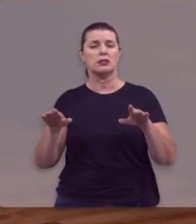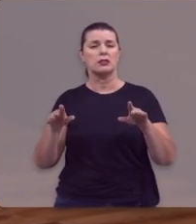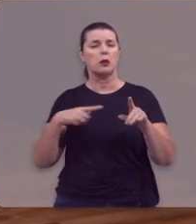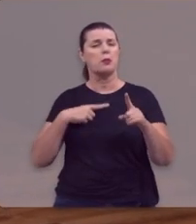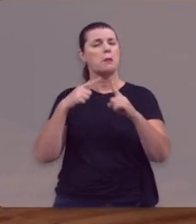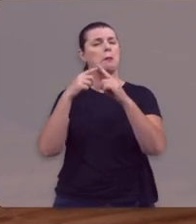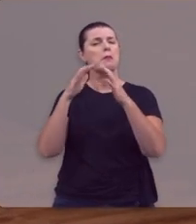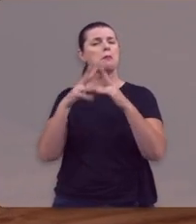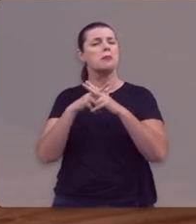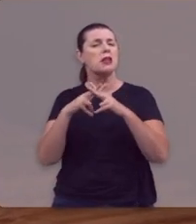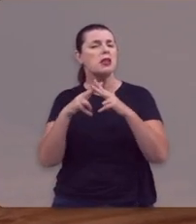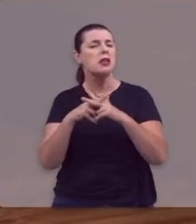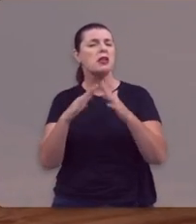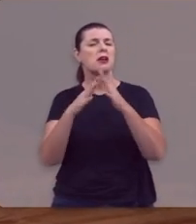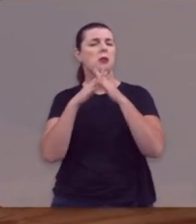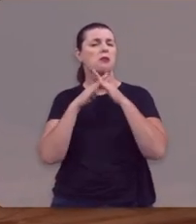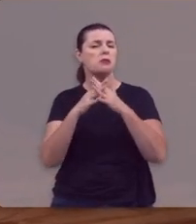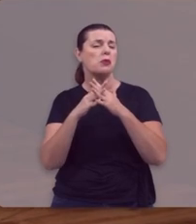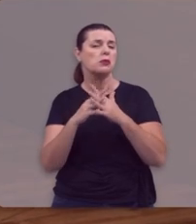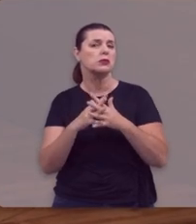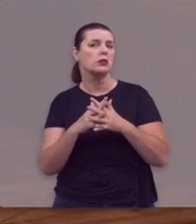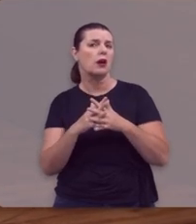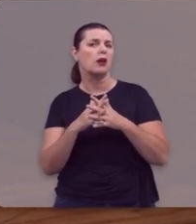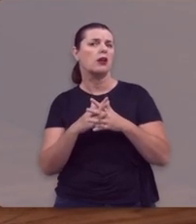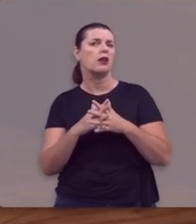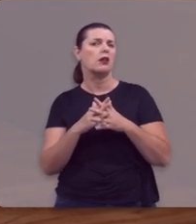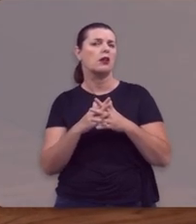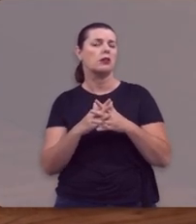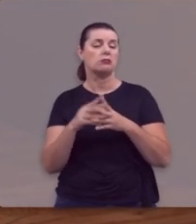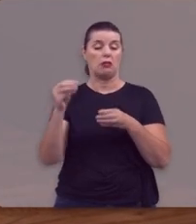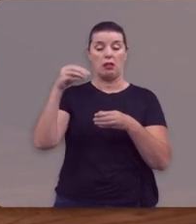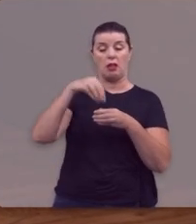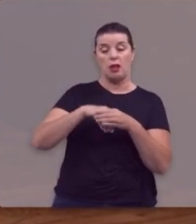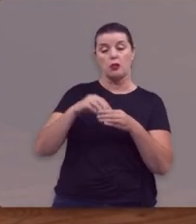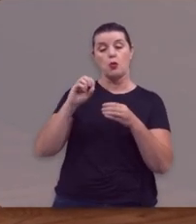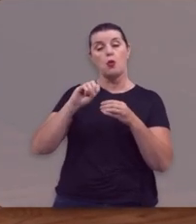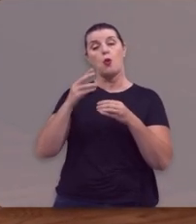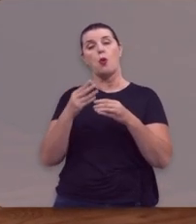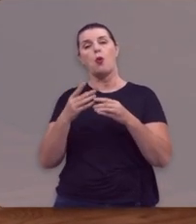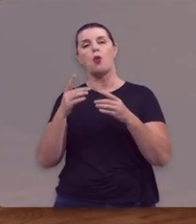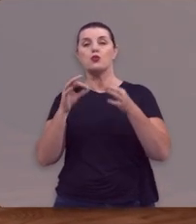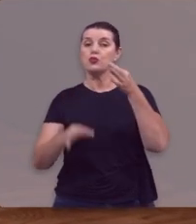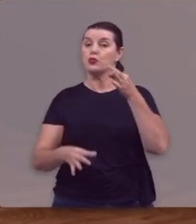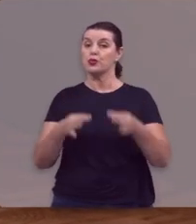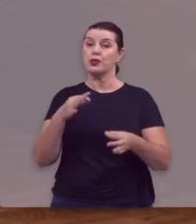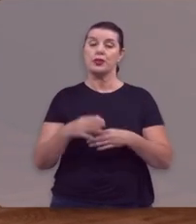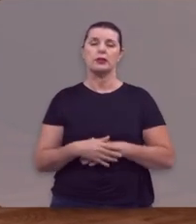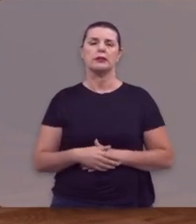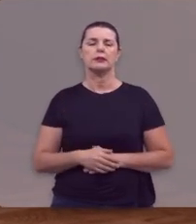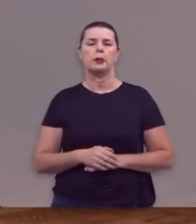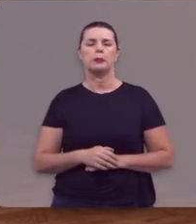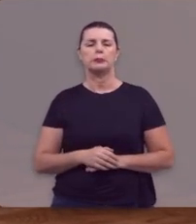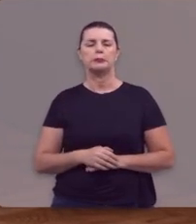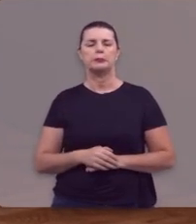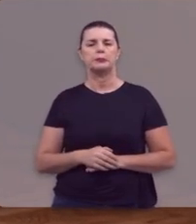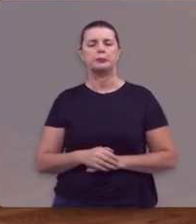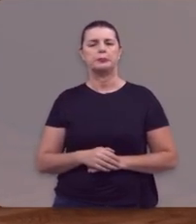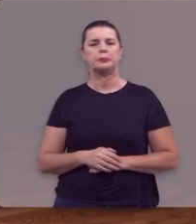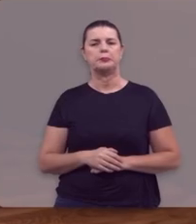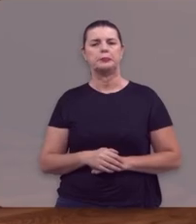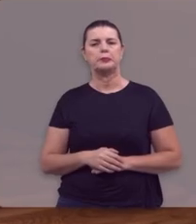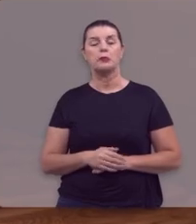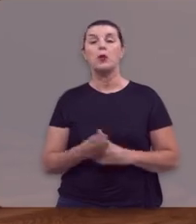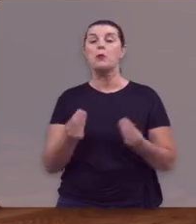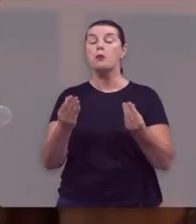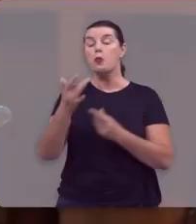Muitas separações cheias de desavença, de conflitos e brigas, seja internas ou seja nos tribunais.